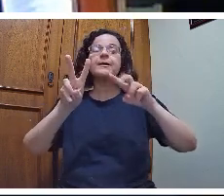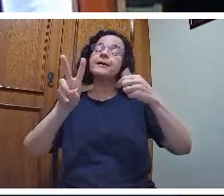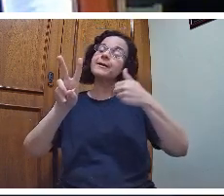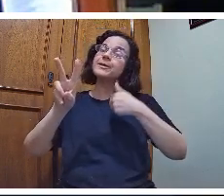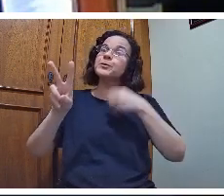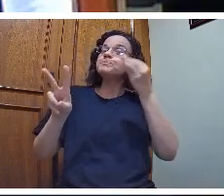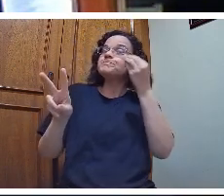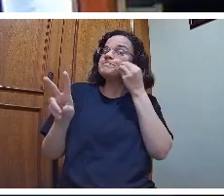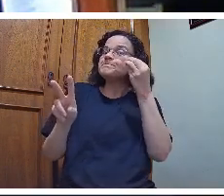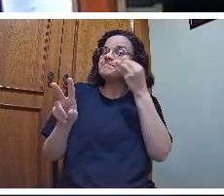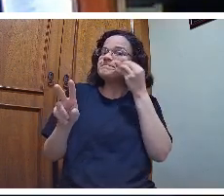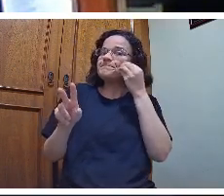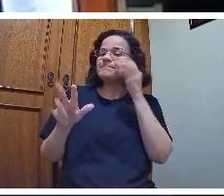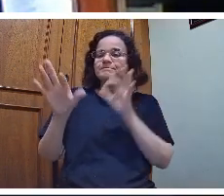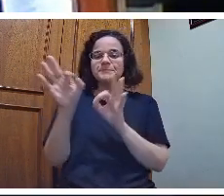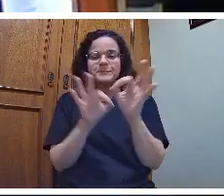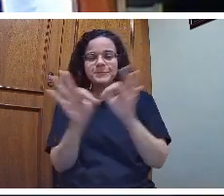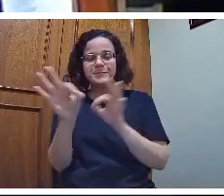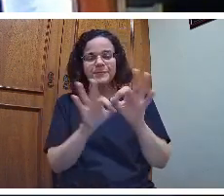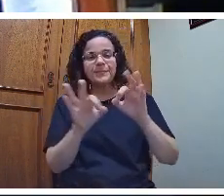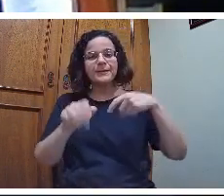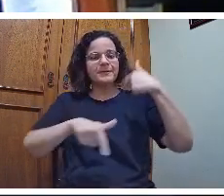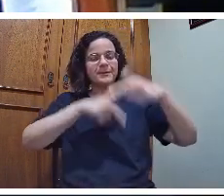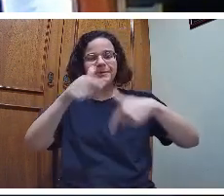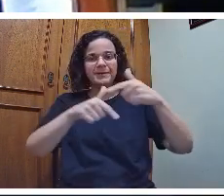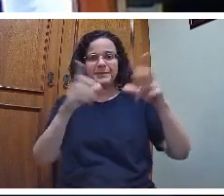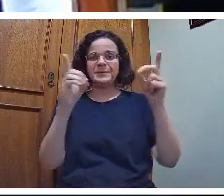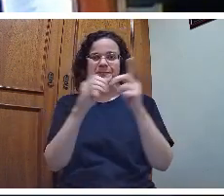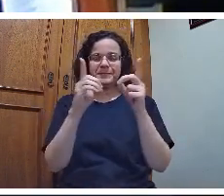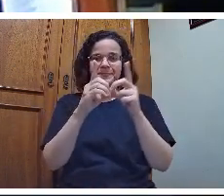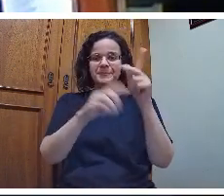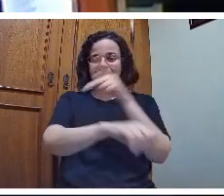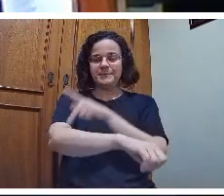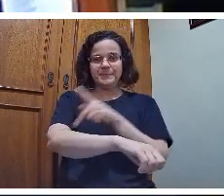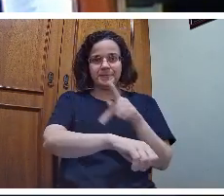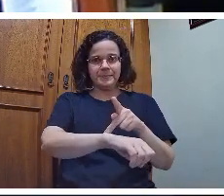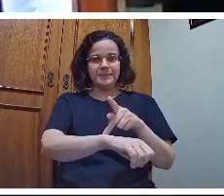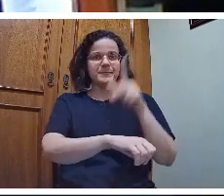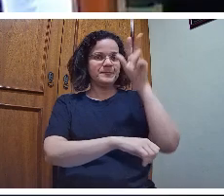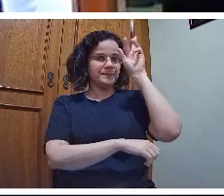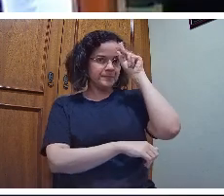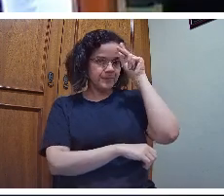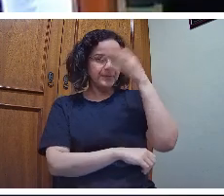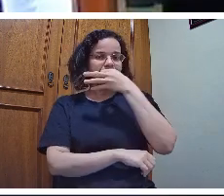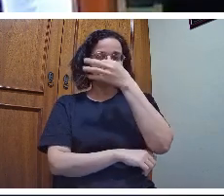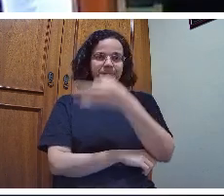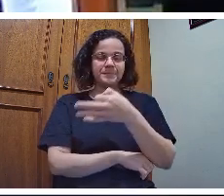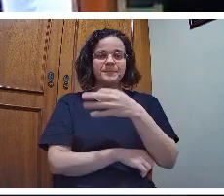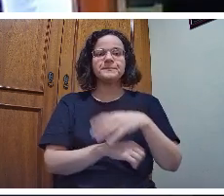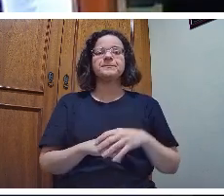eu tentei e elaborei o trabalho Uma Didática para a Pedagogia Histórico-Crítica.